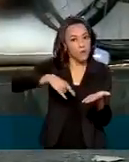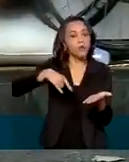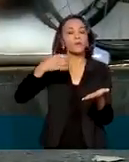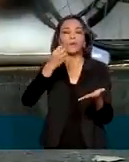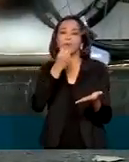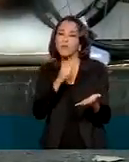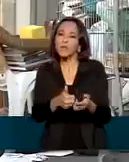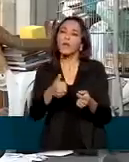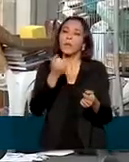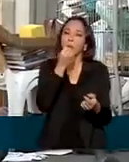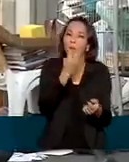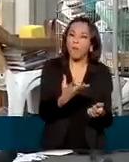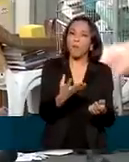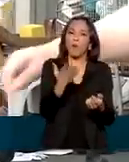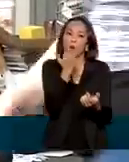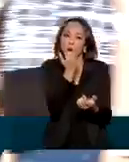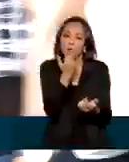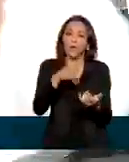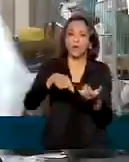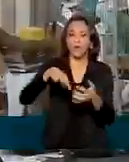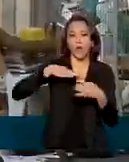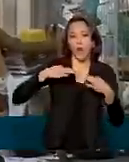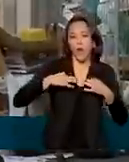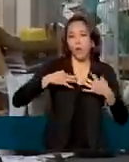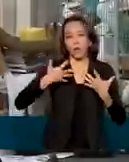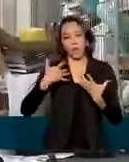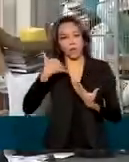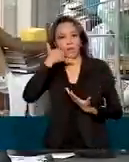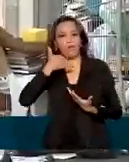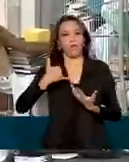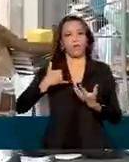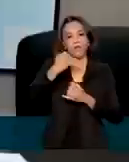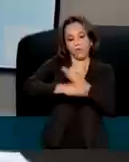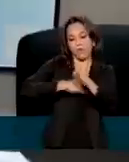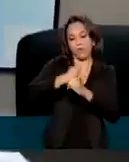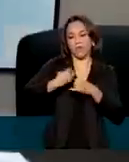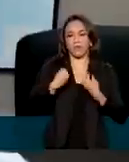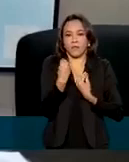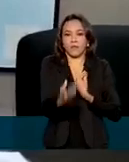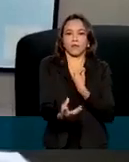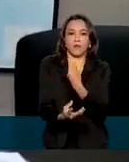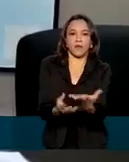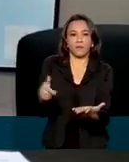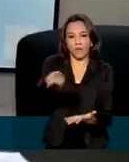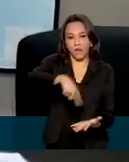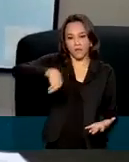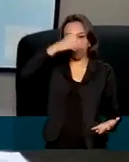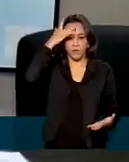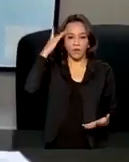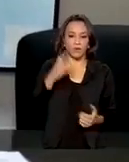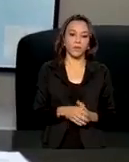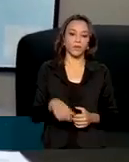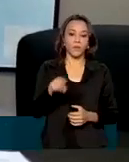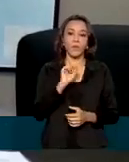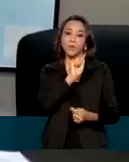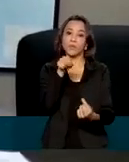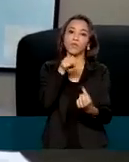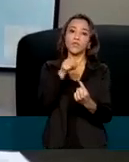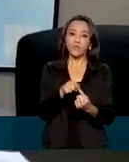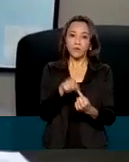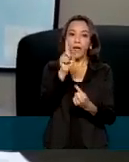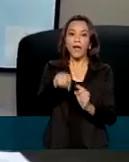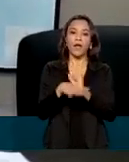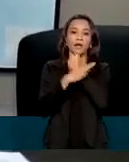alimentação, roupas, artigos de higiene, telefone e internet. A nossa intenção é garantir que essas